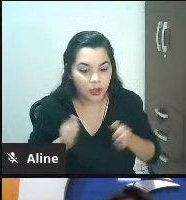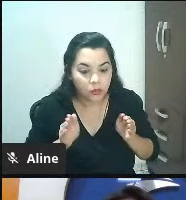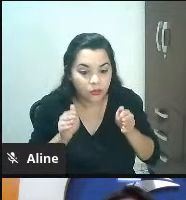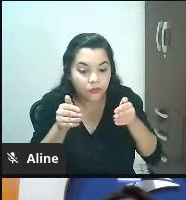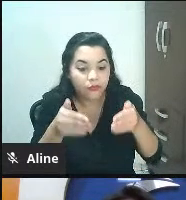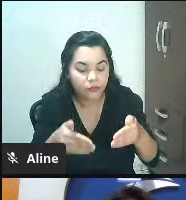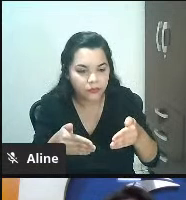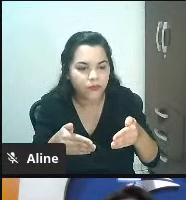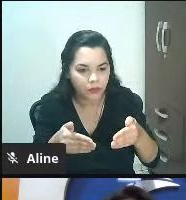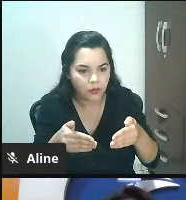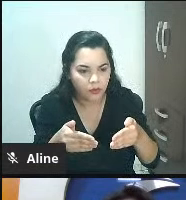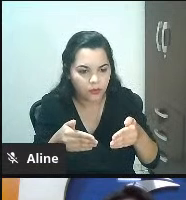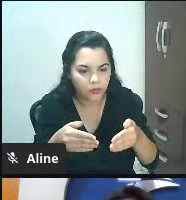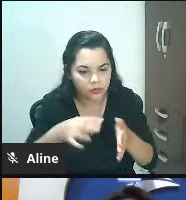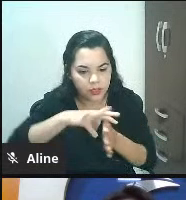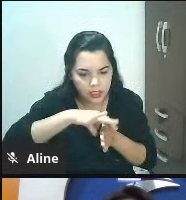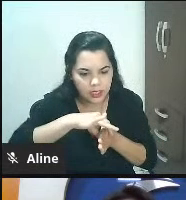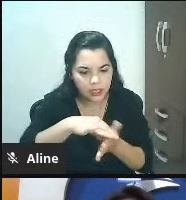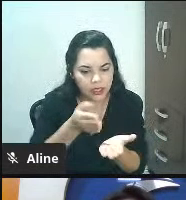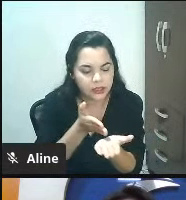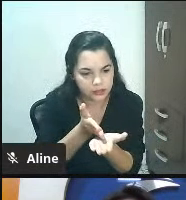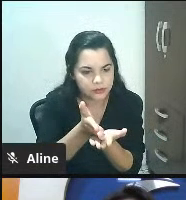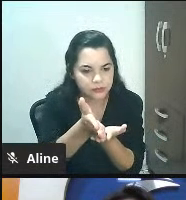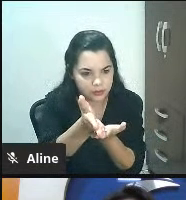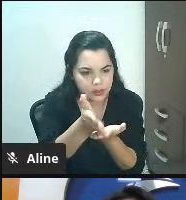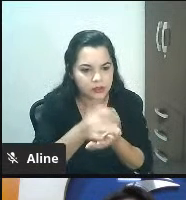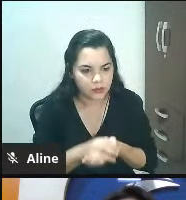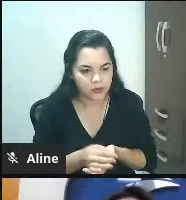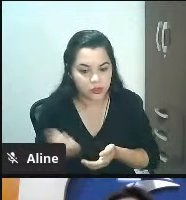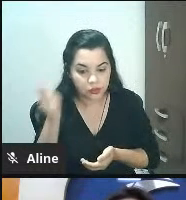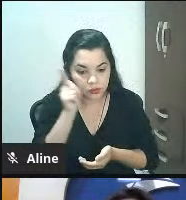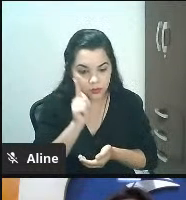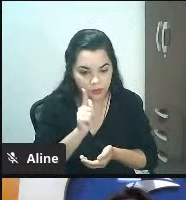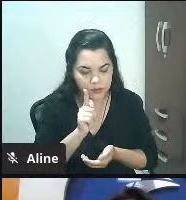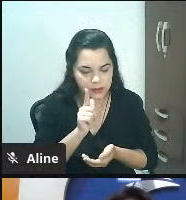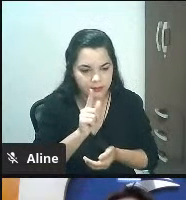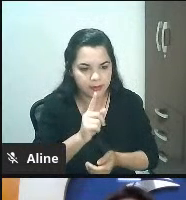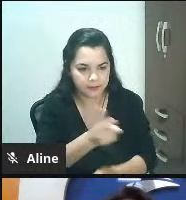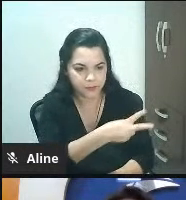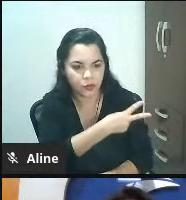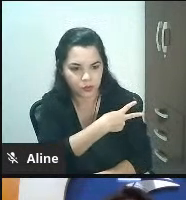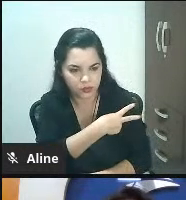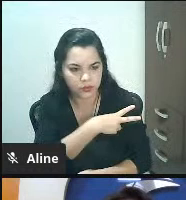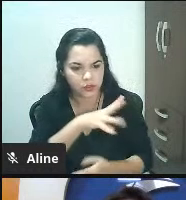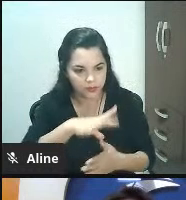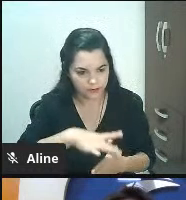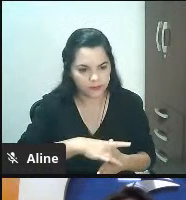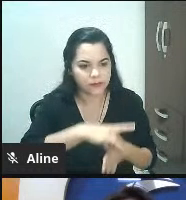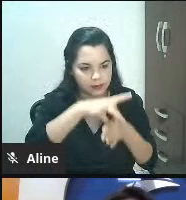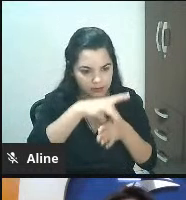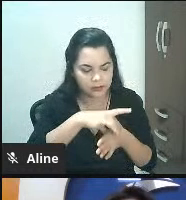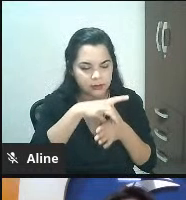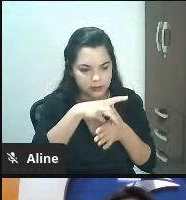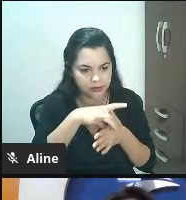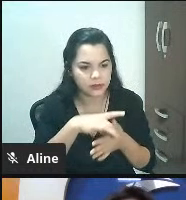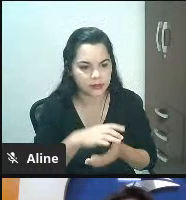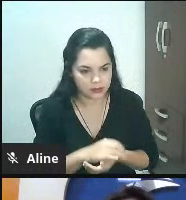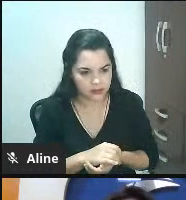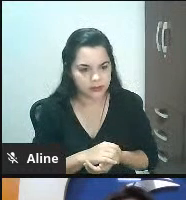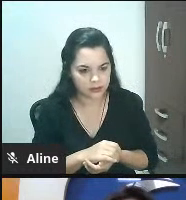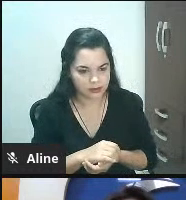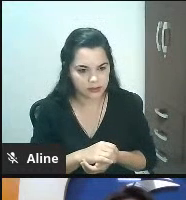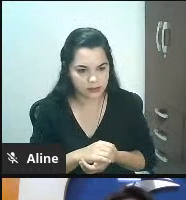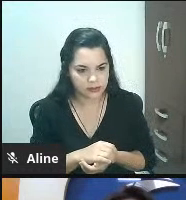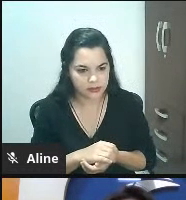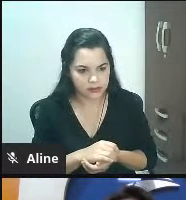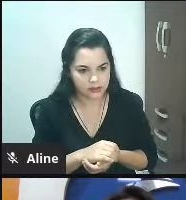bússola da equipe que a gente precisa potencializar, que é a liderança. A liderança, ela tem que cada